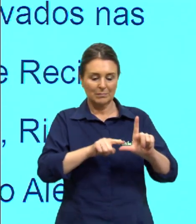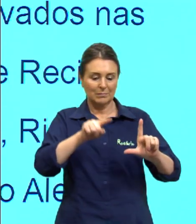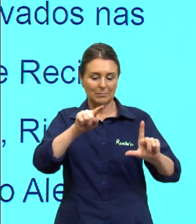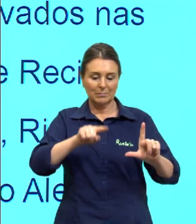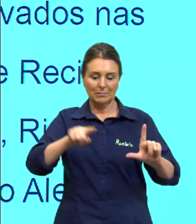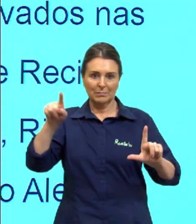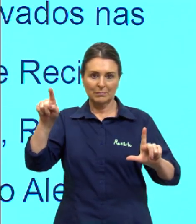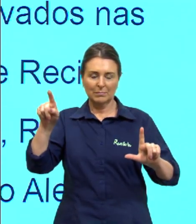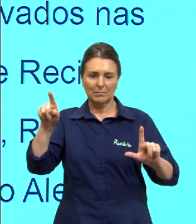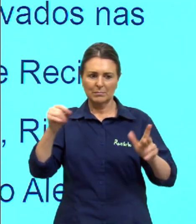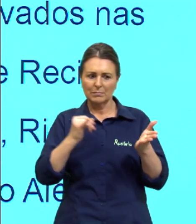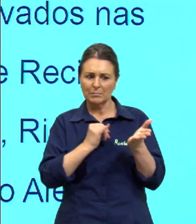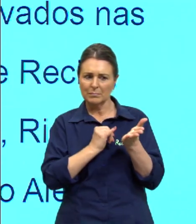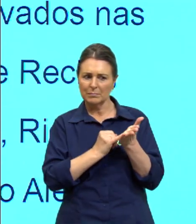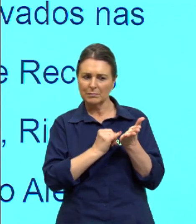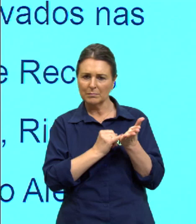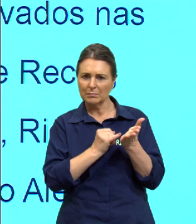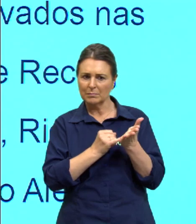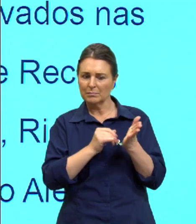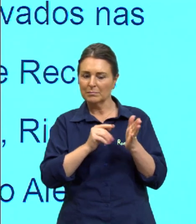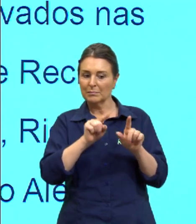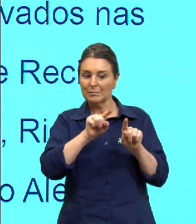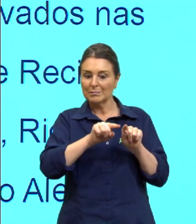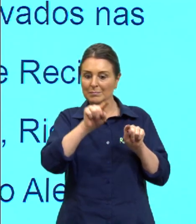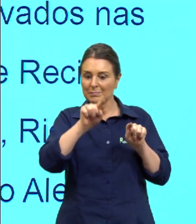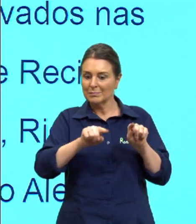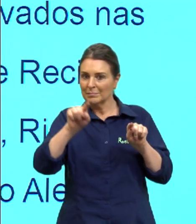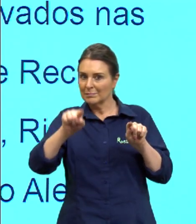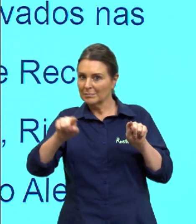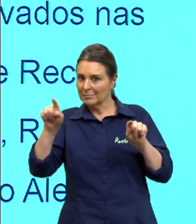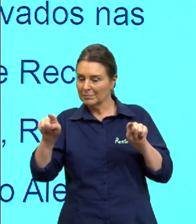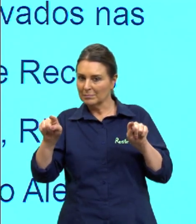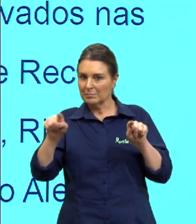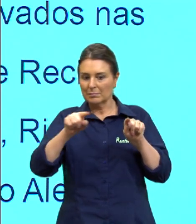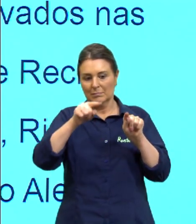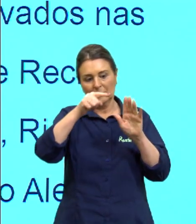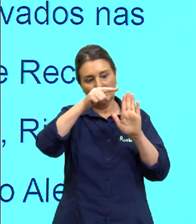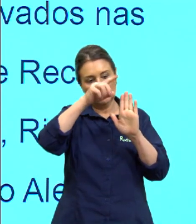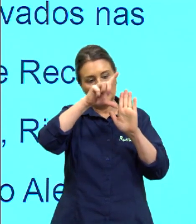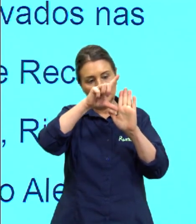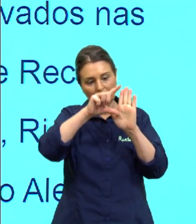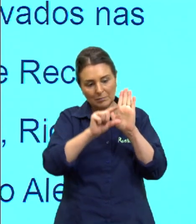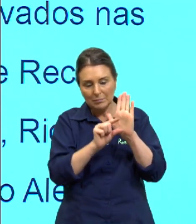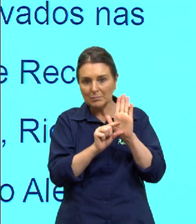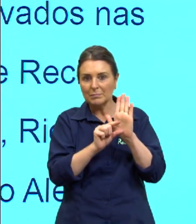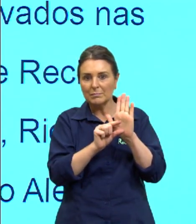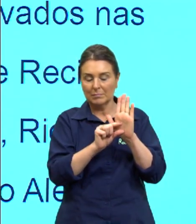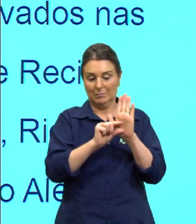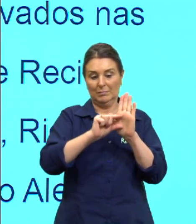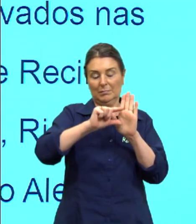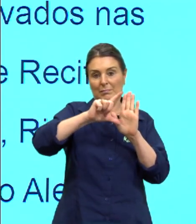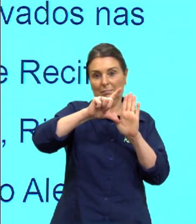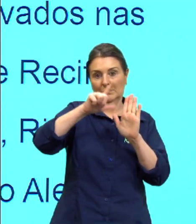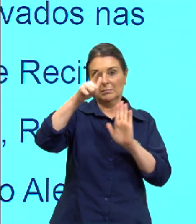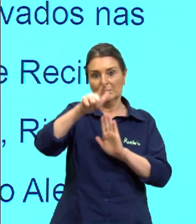que é uma taxa que está oscilando, né? Então, ela tem quedas aí pequenas que sejam, né?